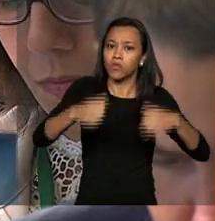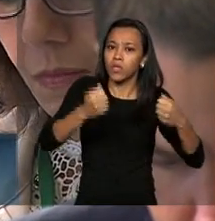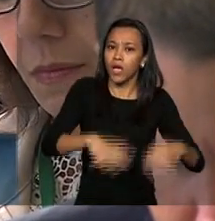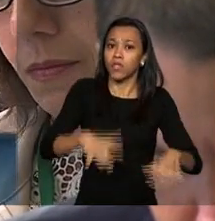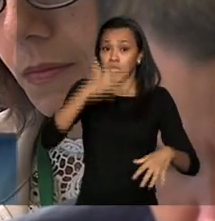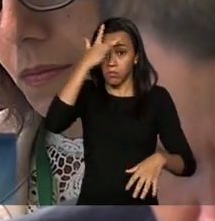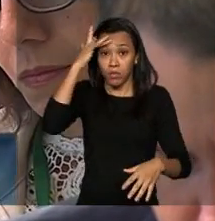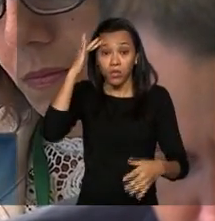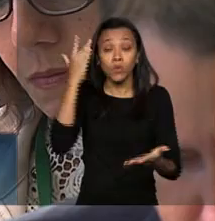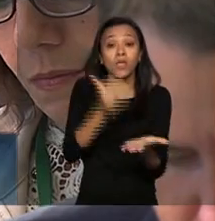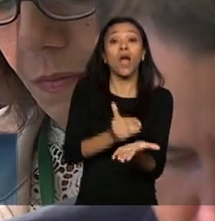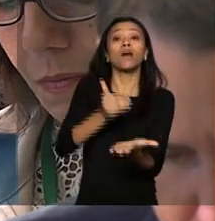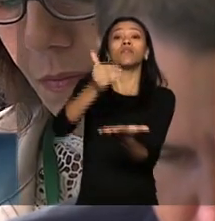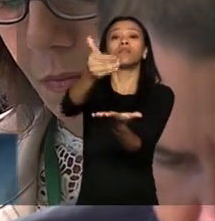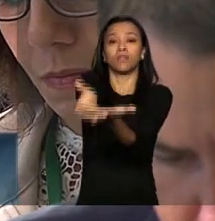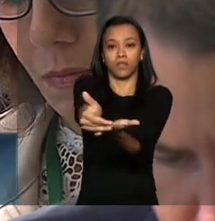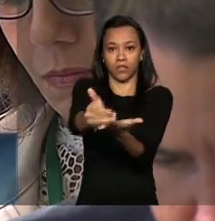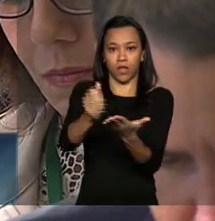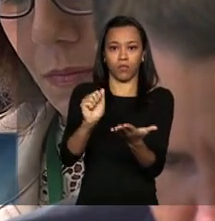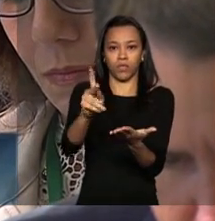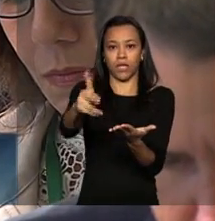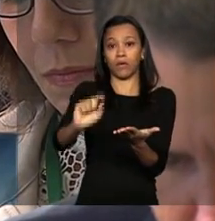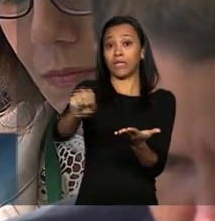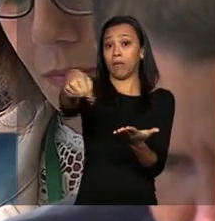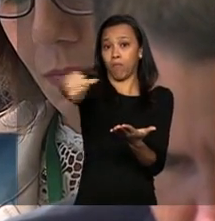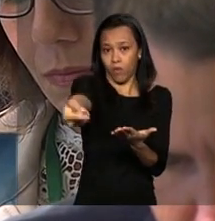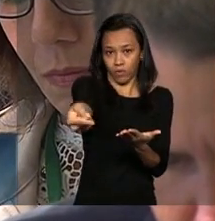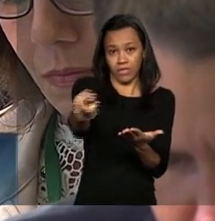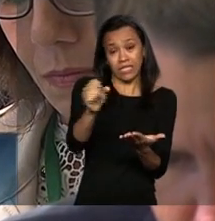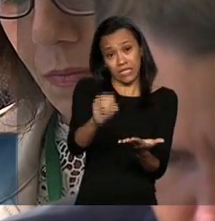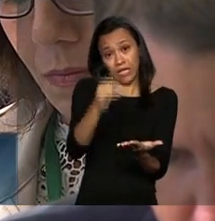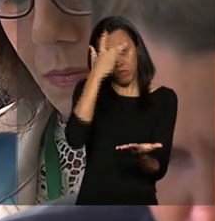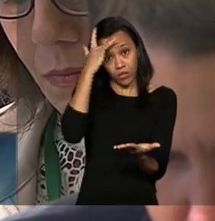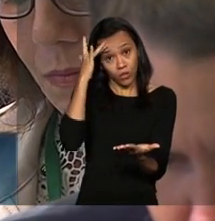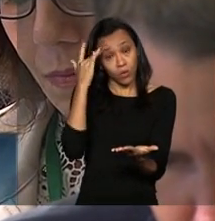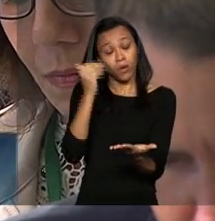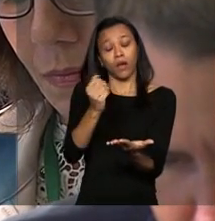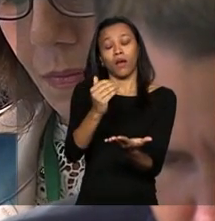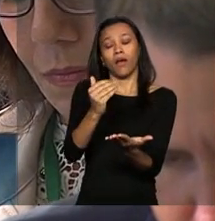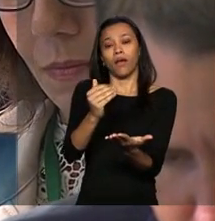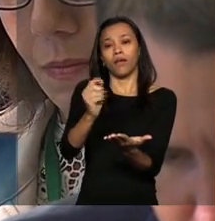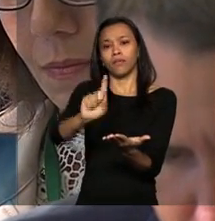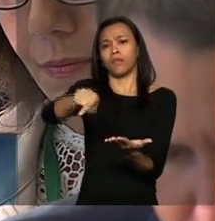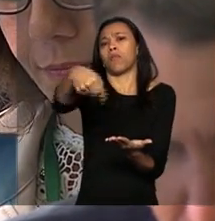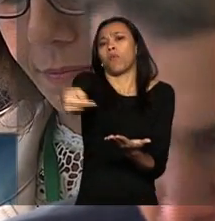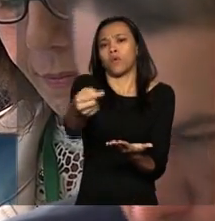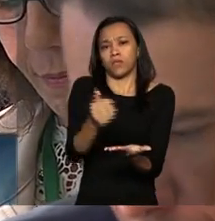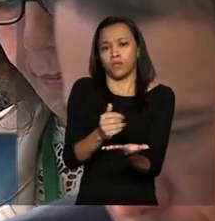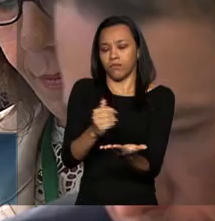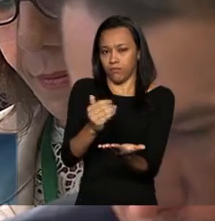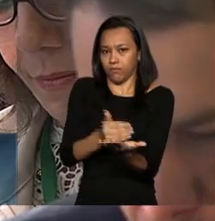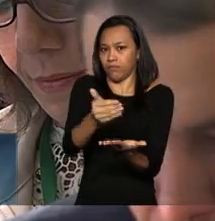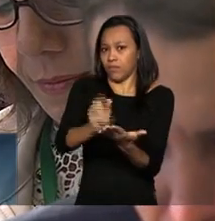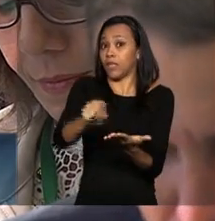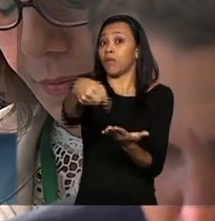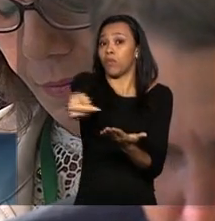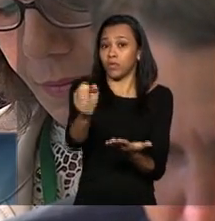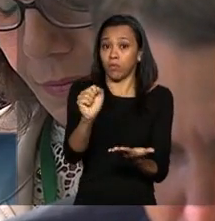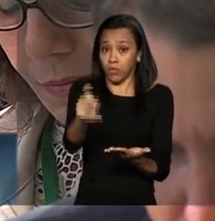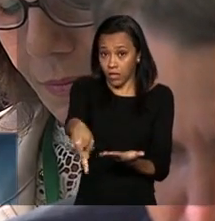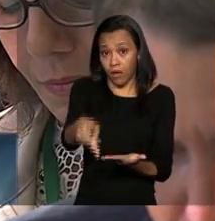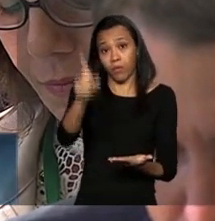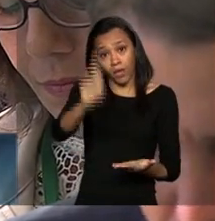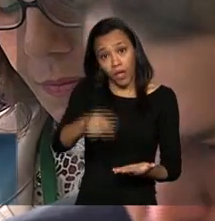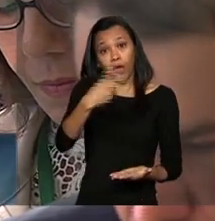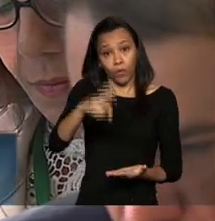aposentadorias e se as pessoas continuarem se aposentando como acontece no nosso país já que isso é uma mudança cultural